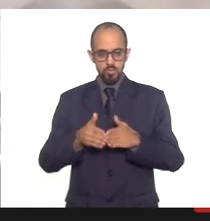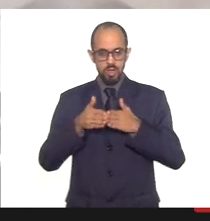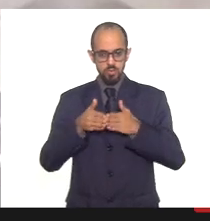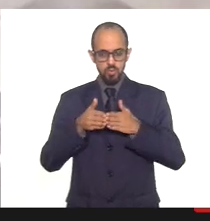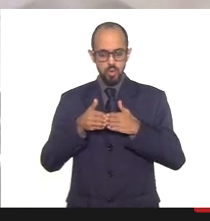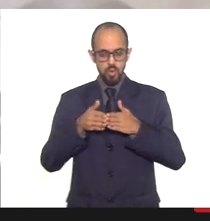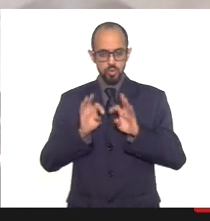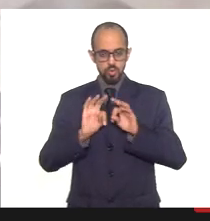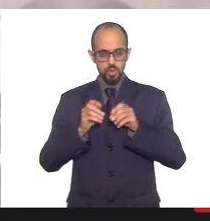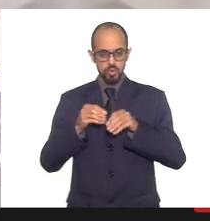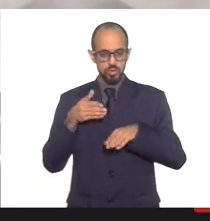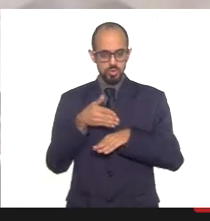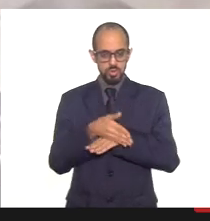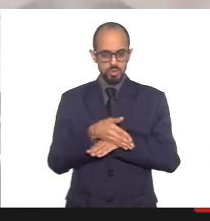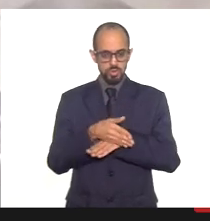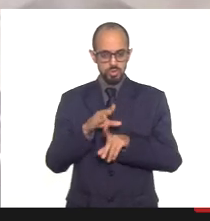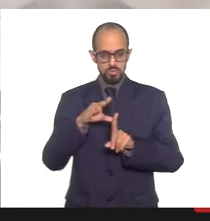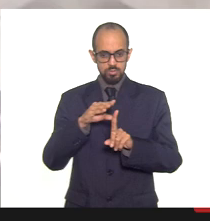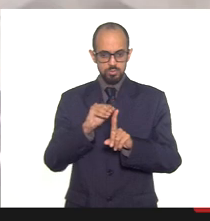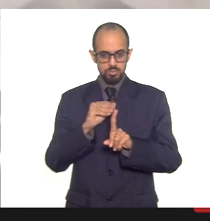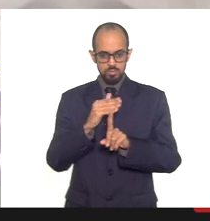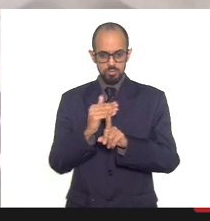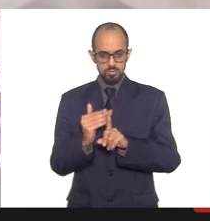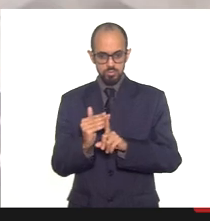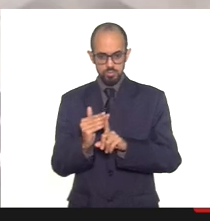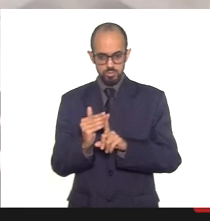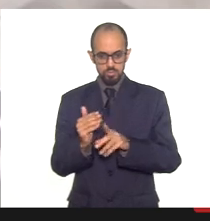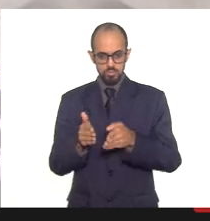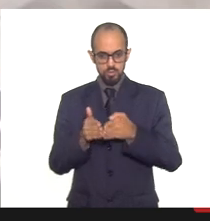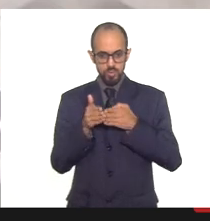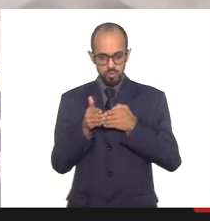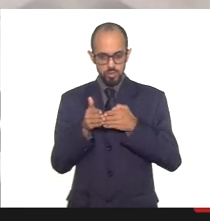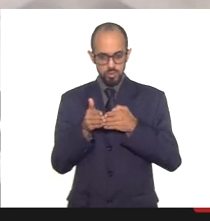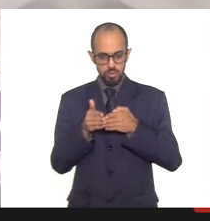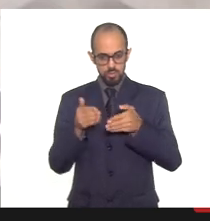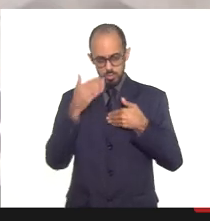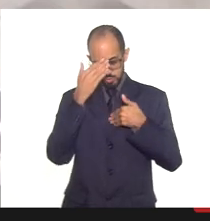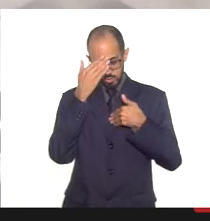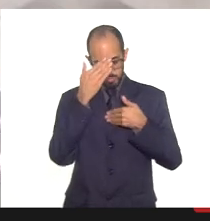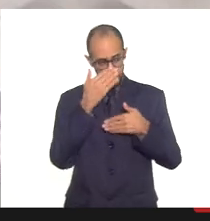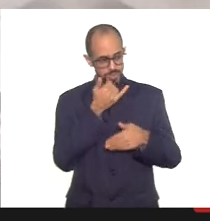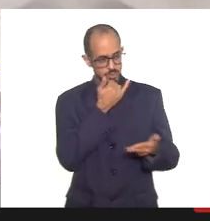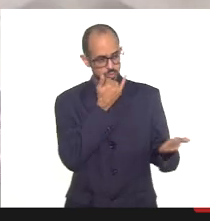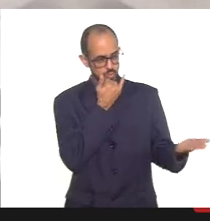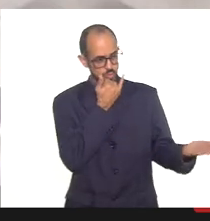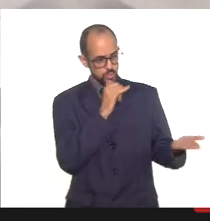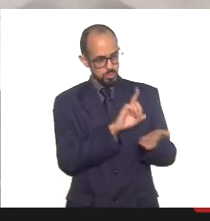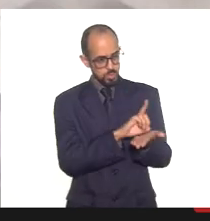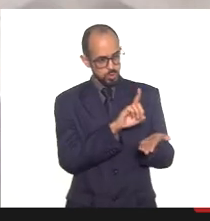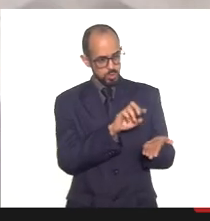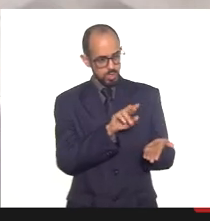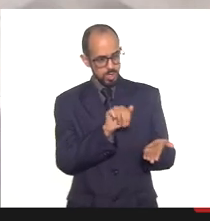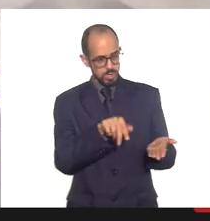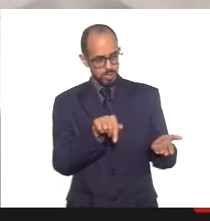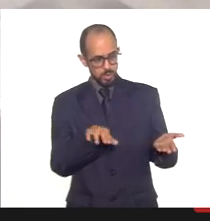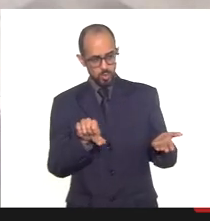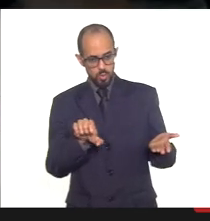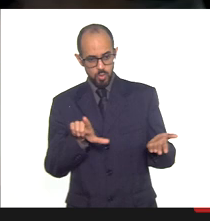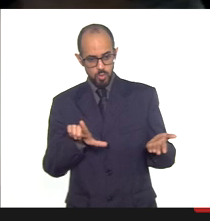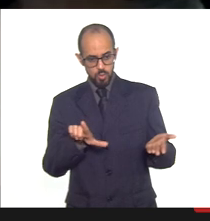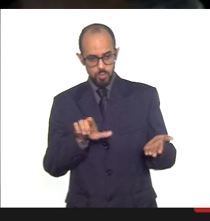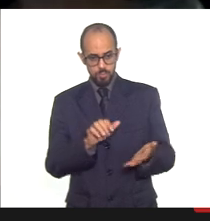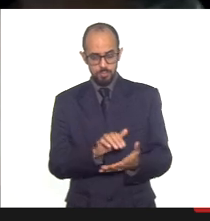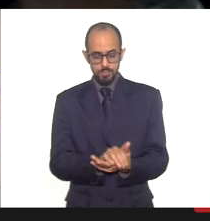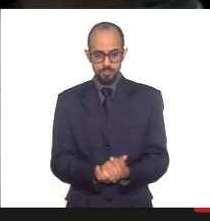está entrando, por favor, mantém o microfone fechado. Muito obrigada. Desculpe, doutora Raquel, pois não. Imagina,